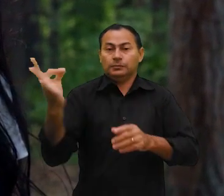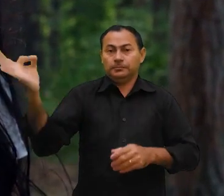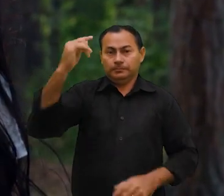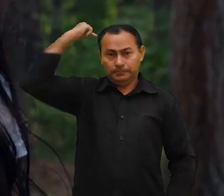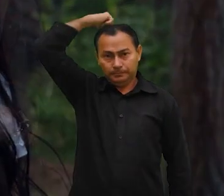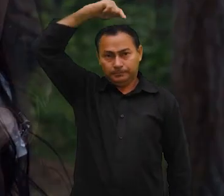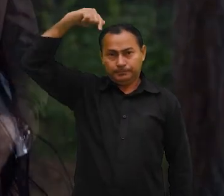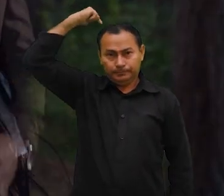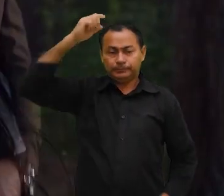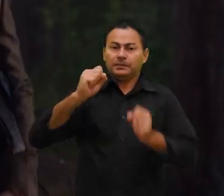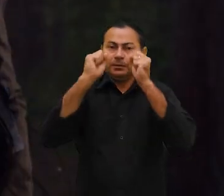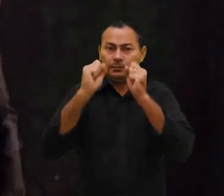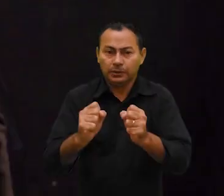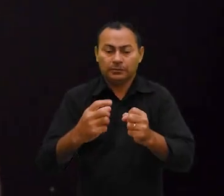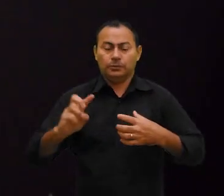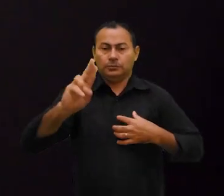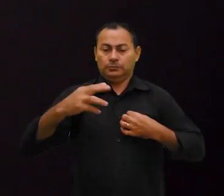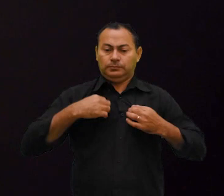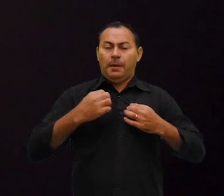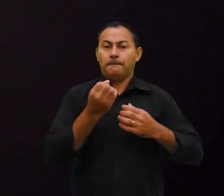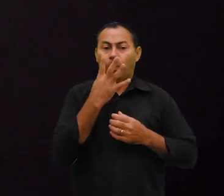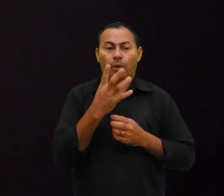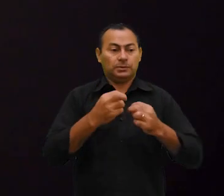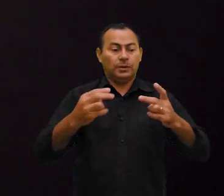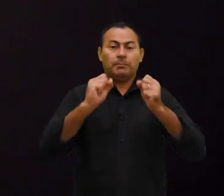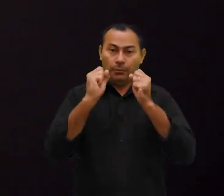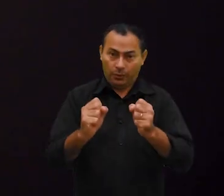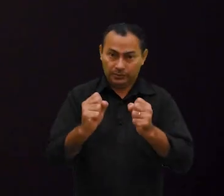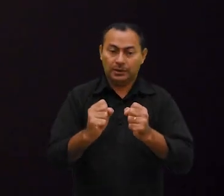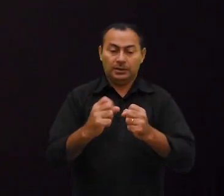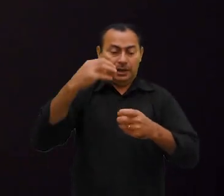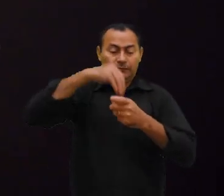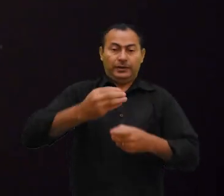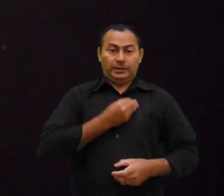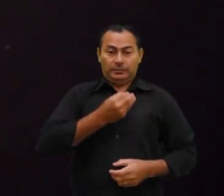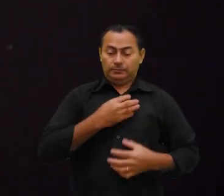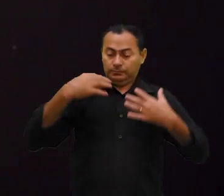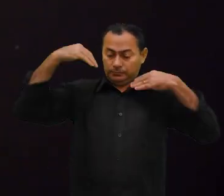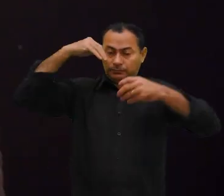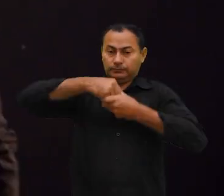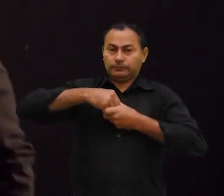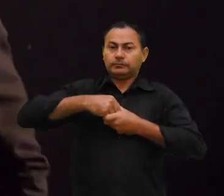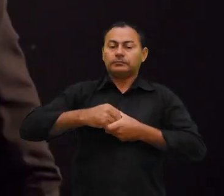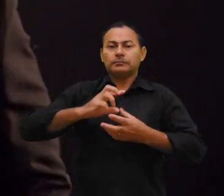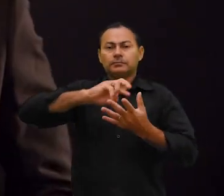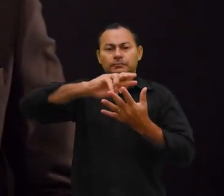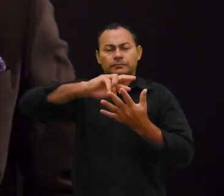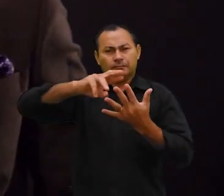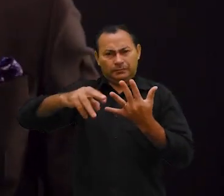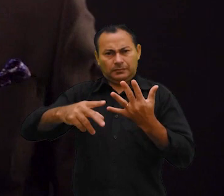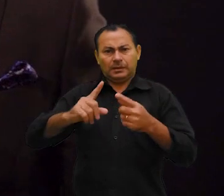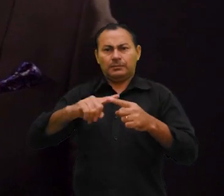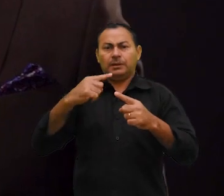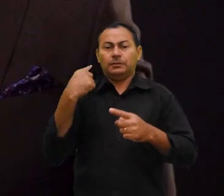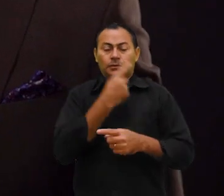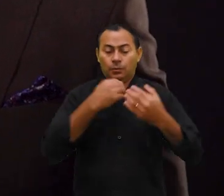Espírito. Podemos estar vestidos com boas obras. Espiritualmente, há várias maneiras de nos vestirmos,